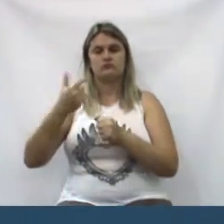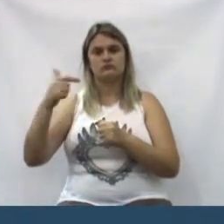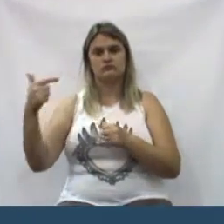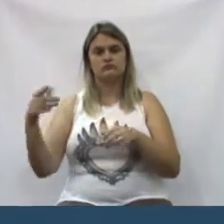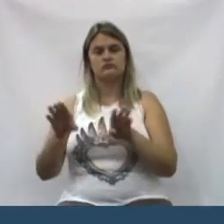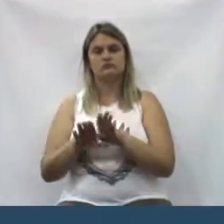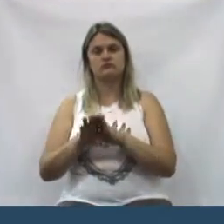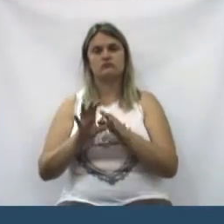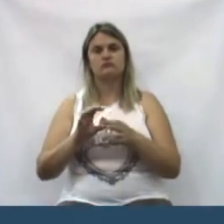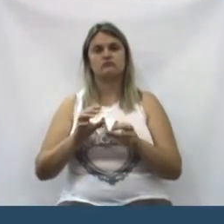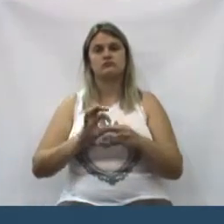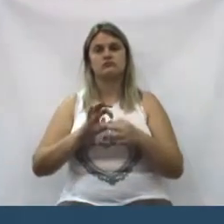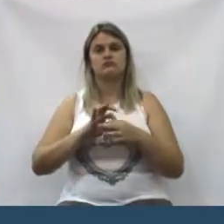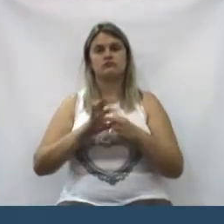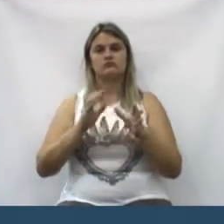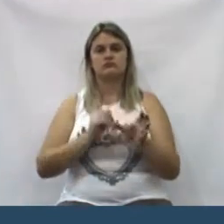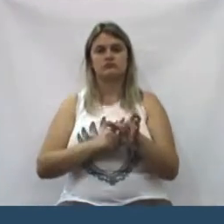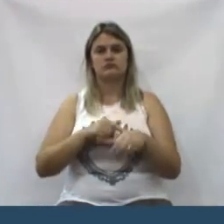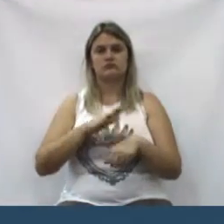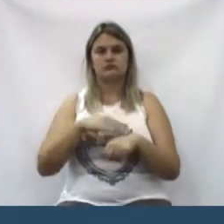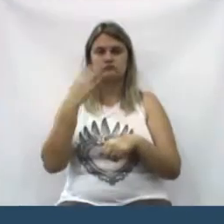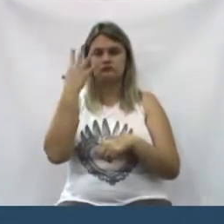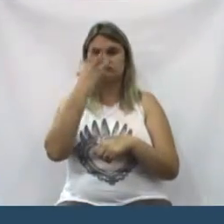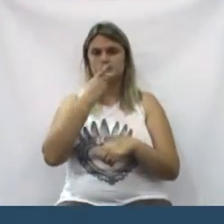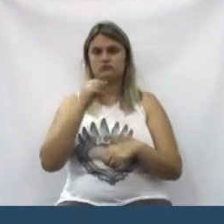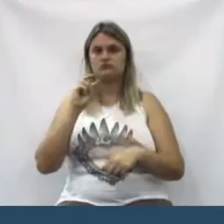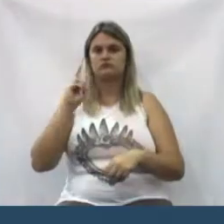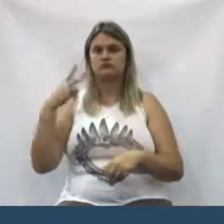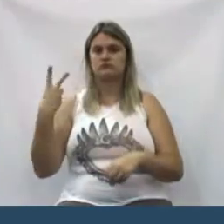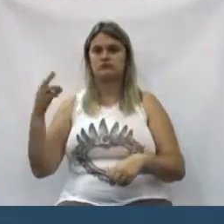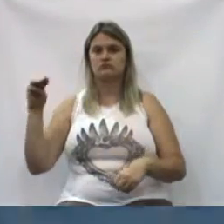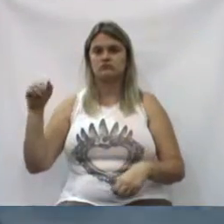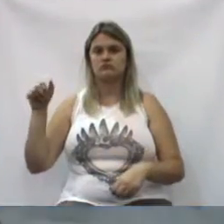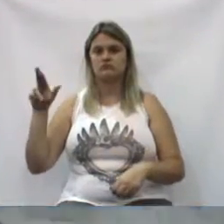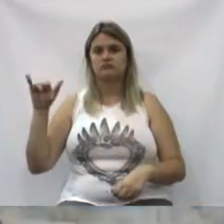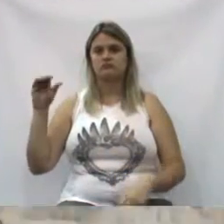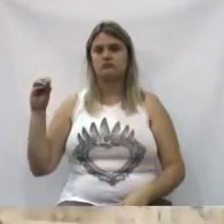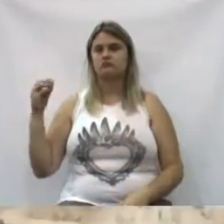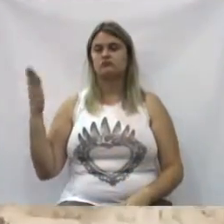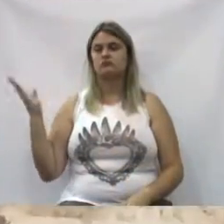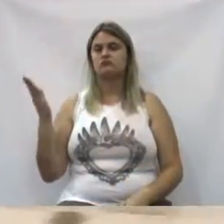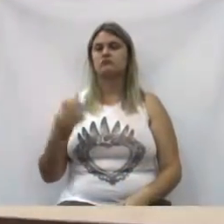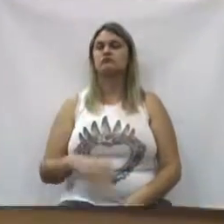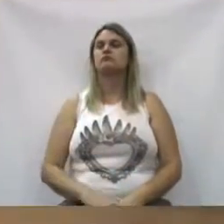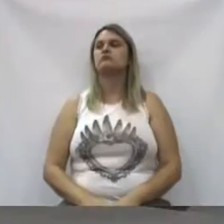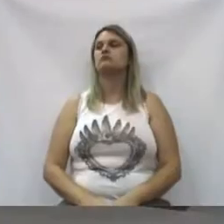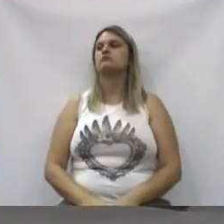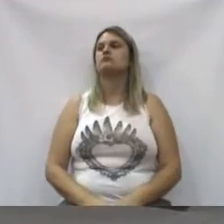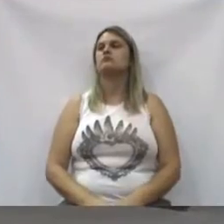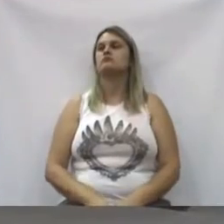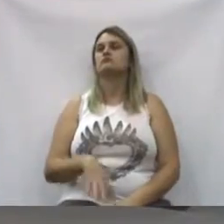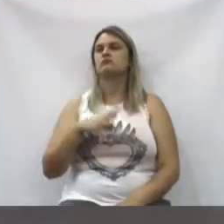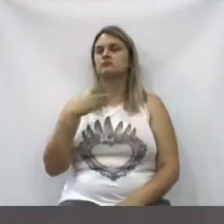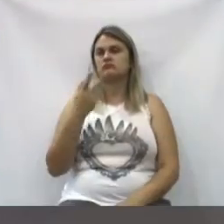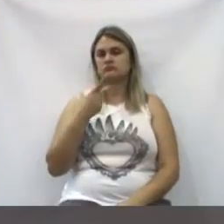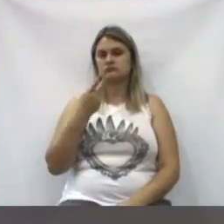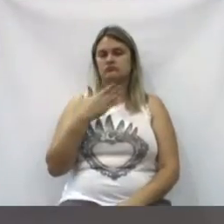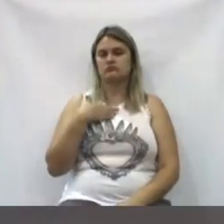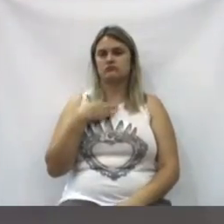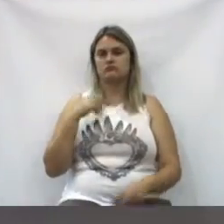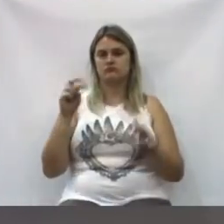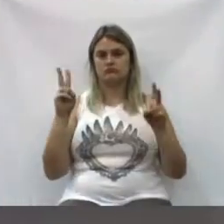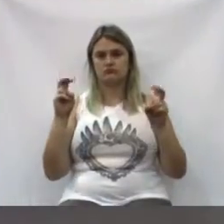deixar a cidade mais bonita também. Eu dou uma parte para o vereador Mário. Não é bem no assunto que o senhor estava falando, mas eu